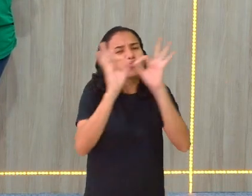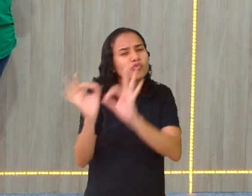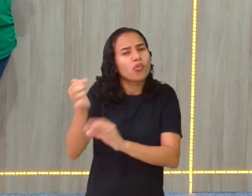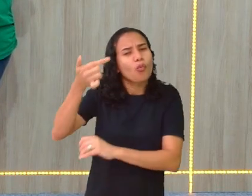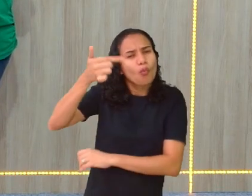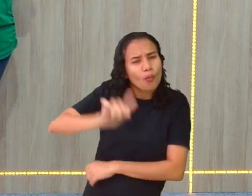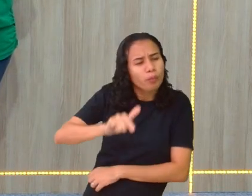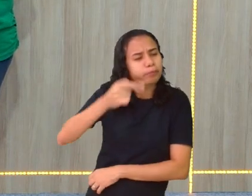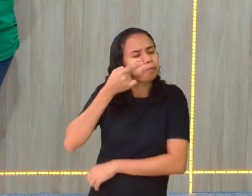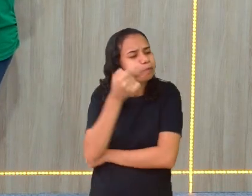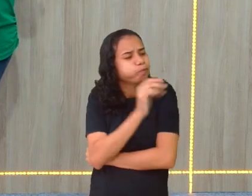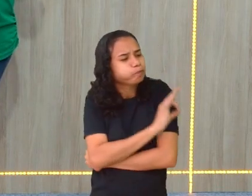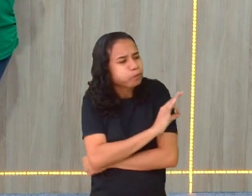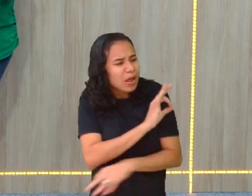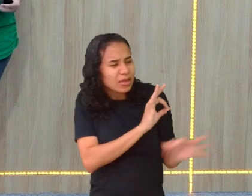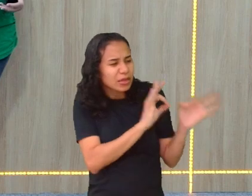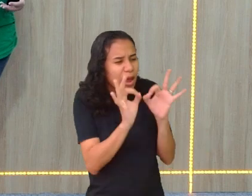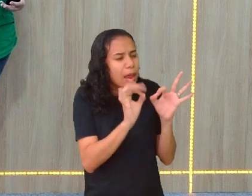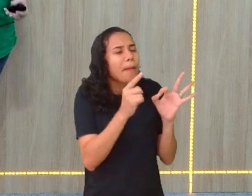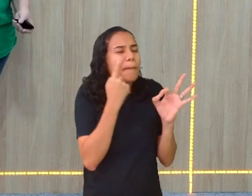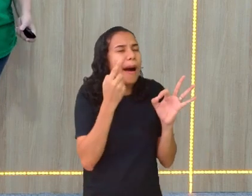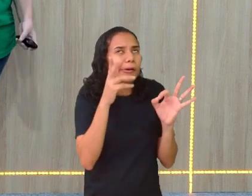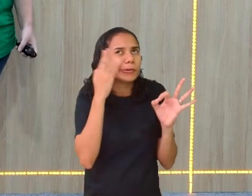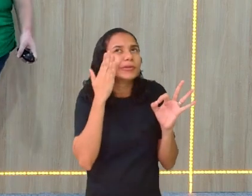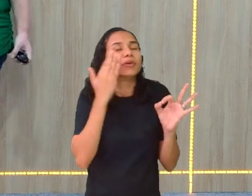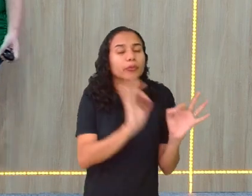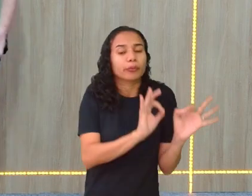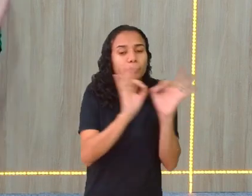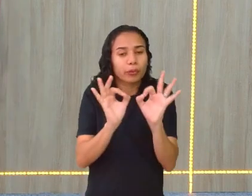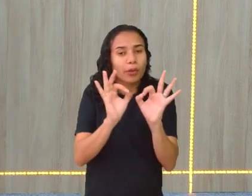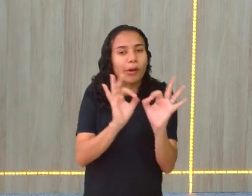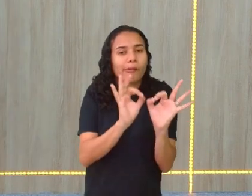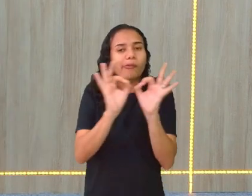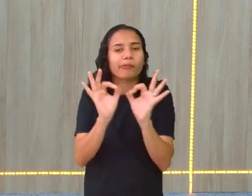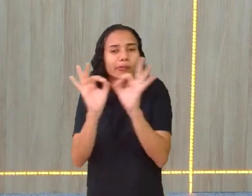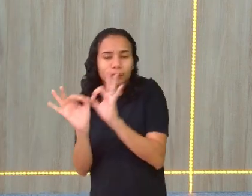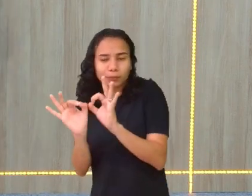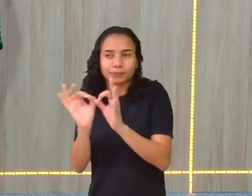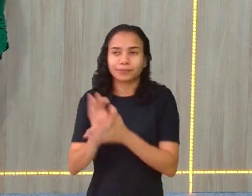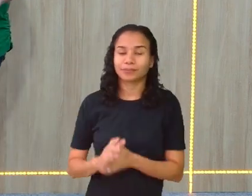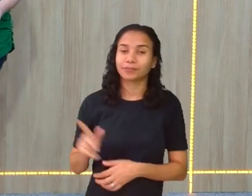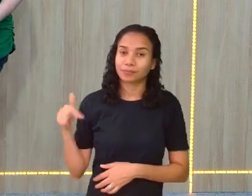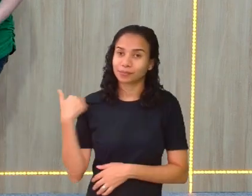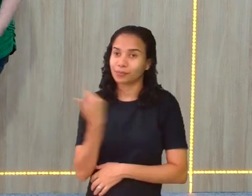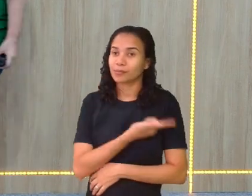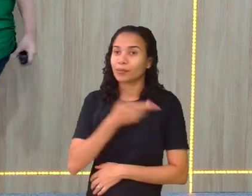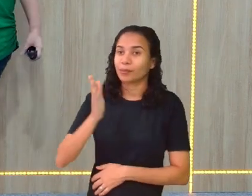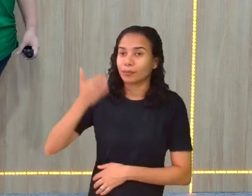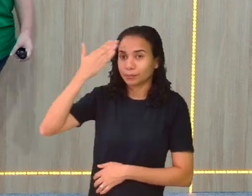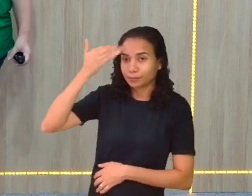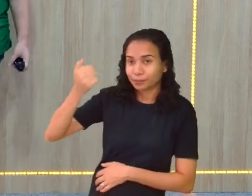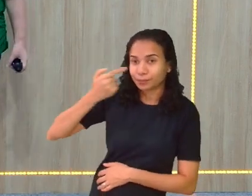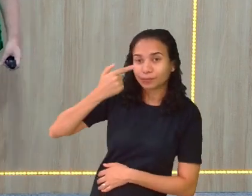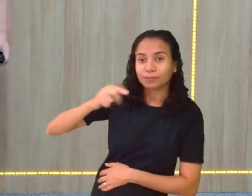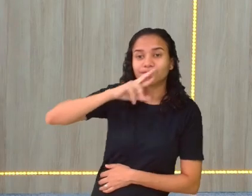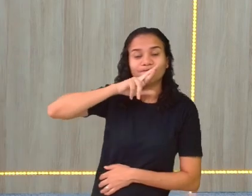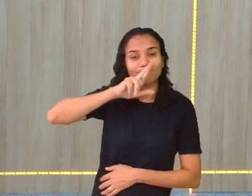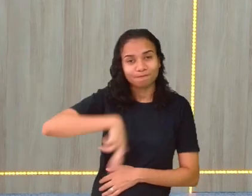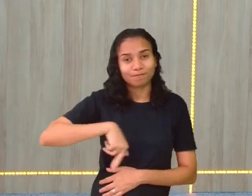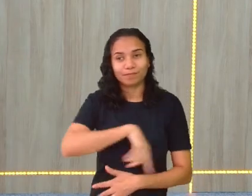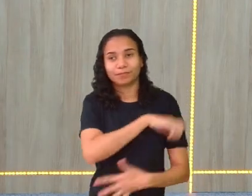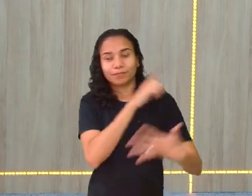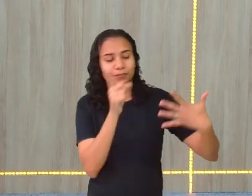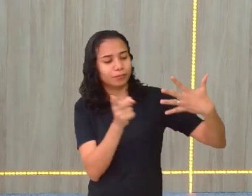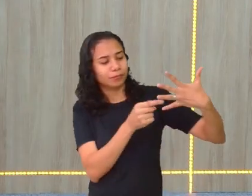não é isso? Então, a gente já sabe que é cheio, então a gente já sabe a